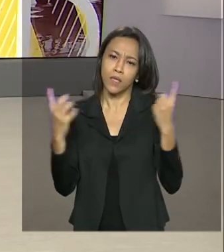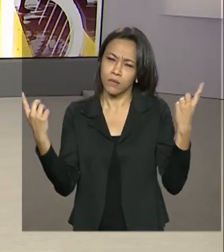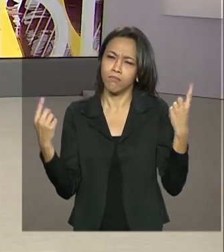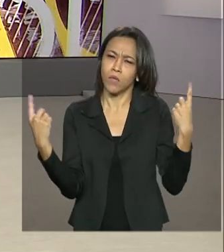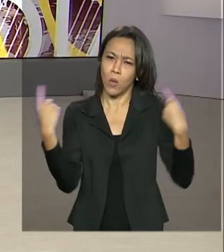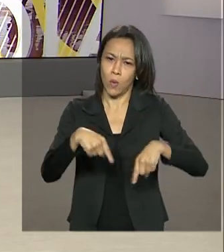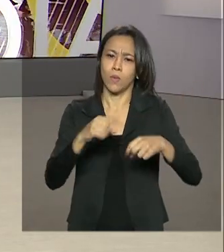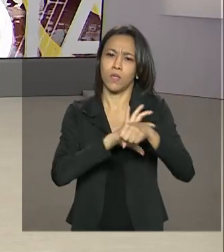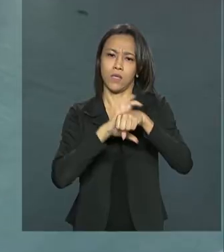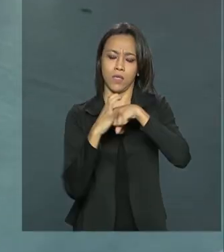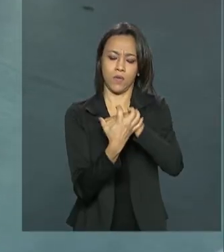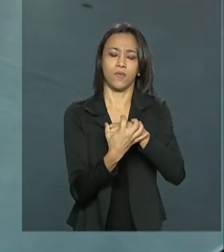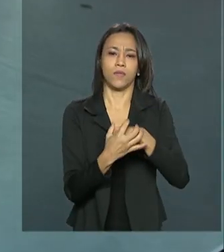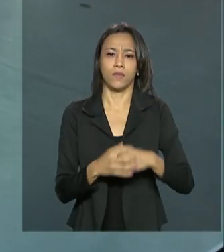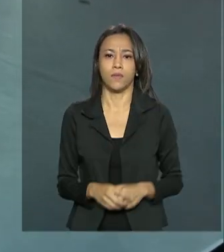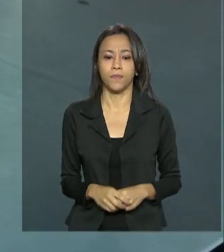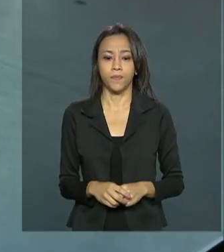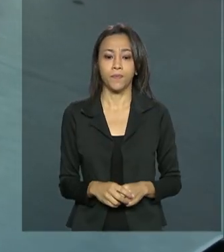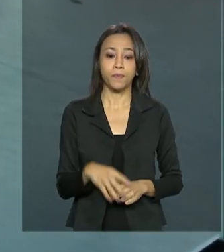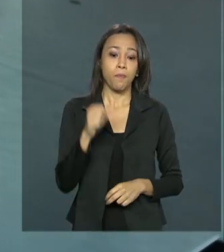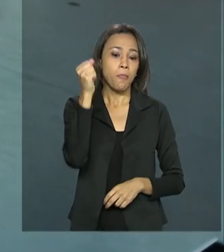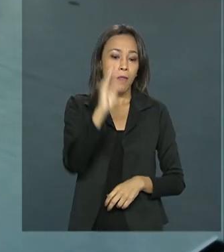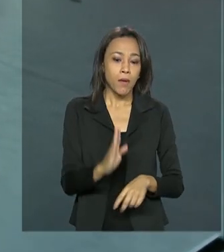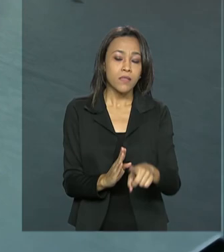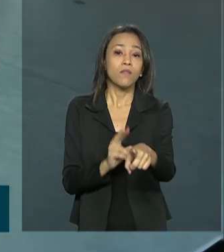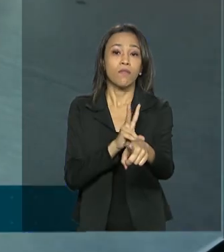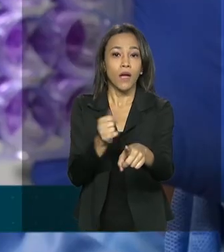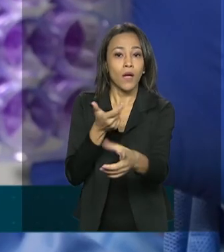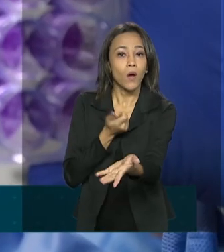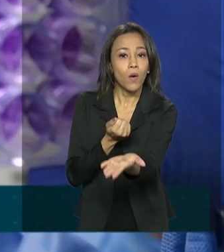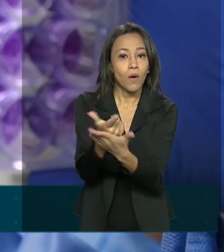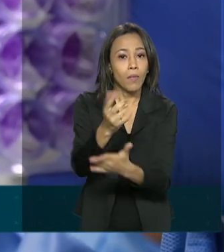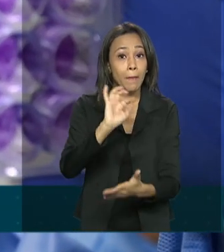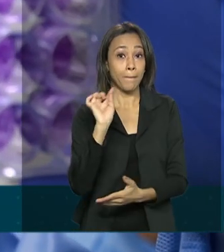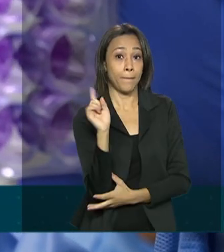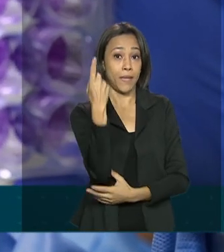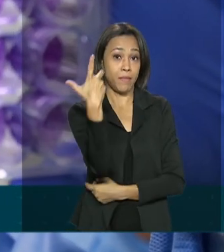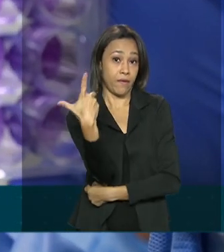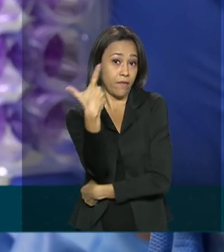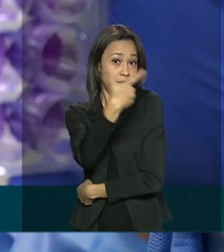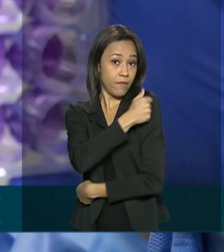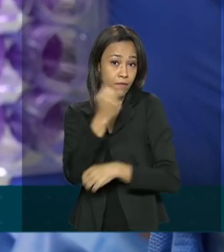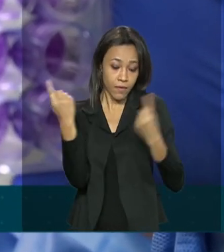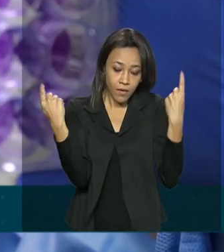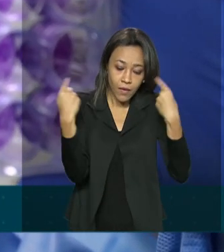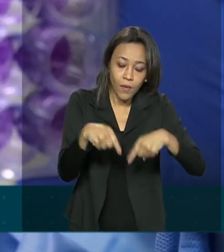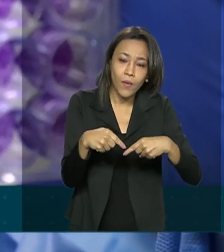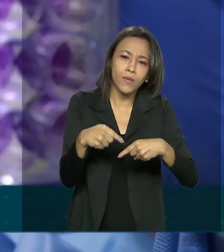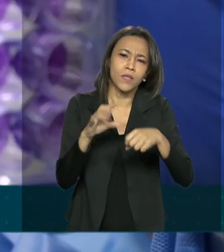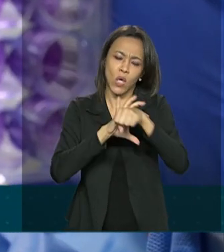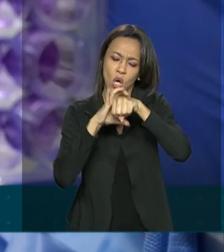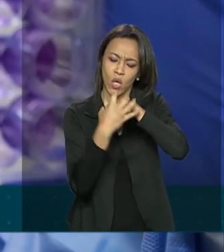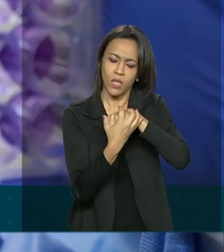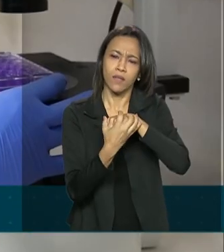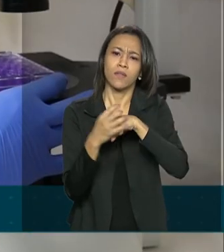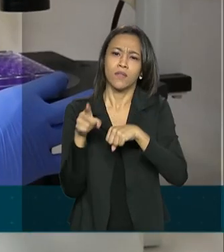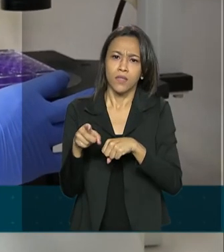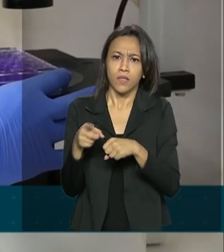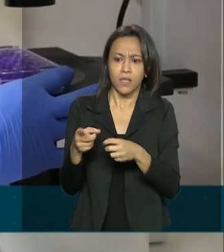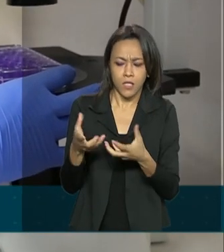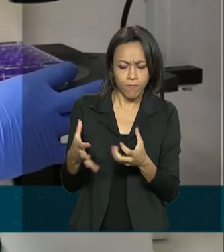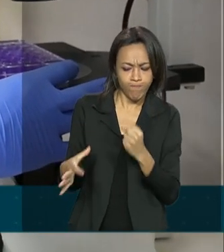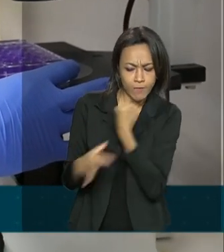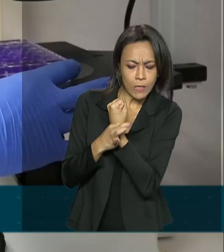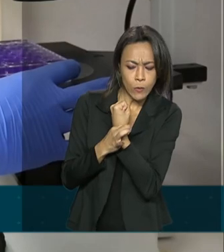-19. O Brasil irá comprar a primeira vacina contra o novo coronavírus que tiver a eficácia e a